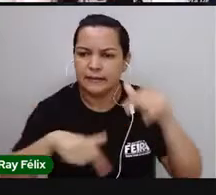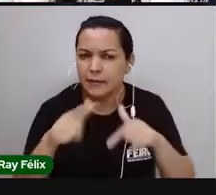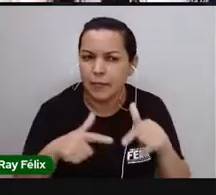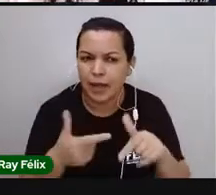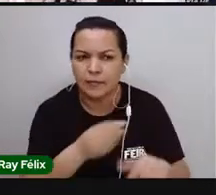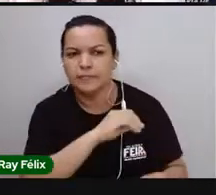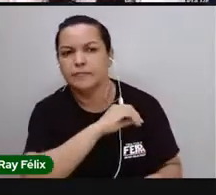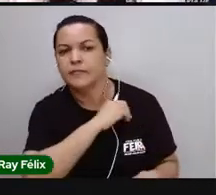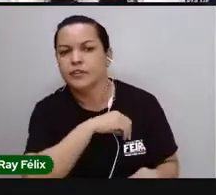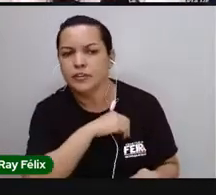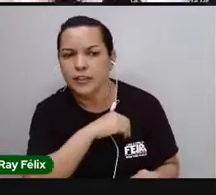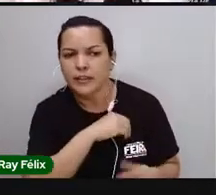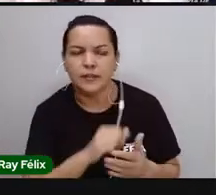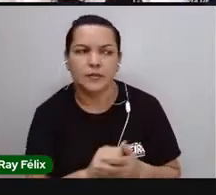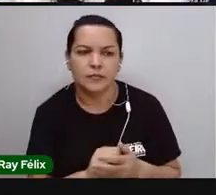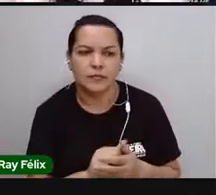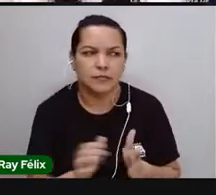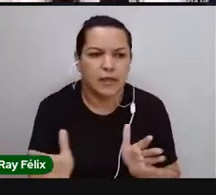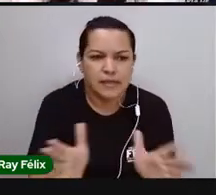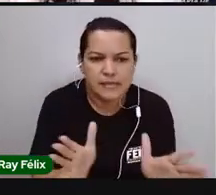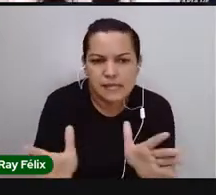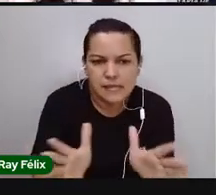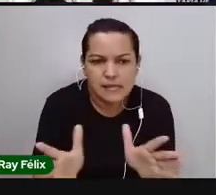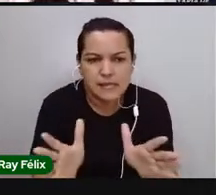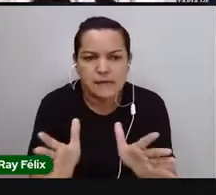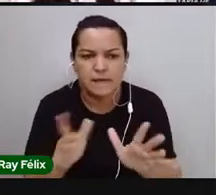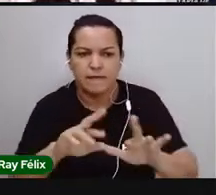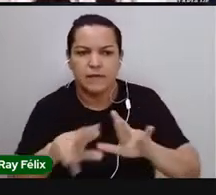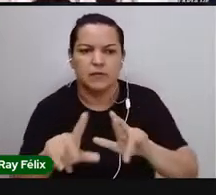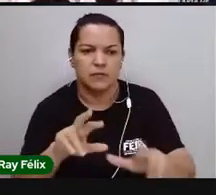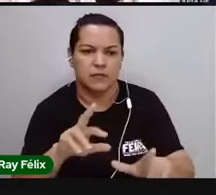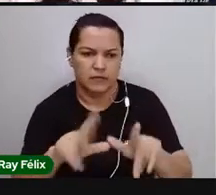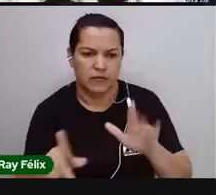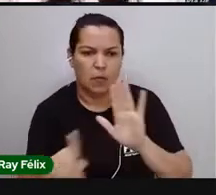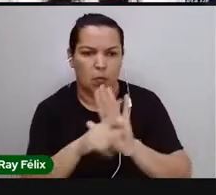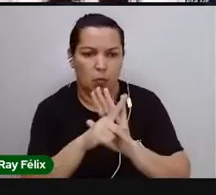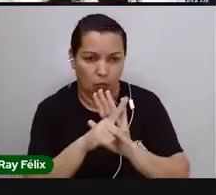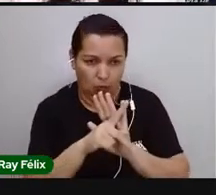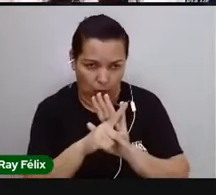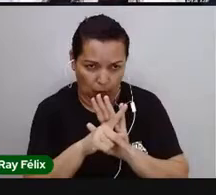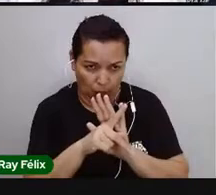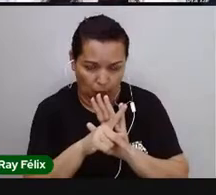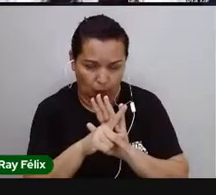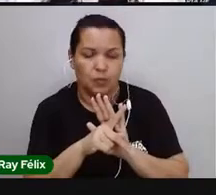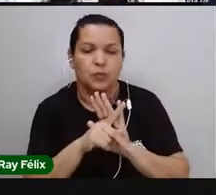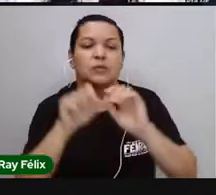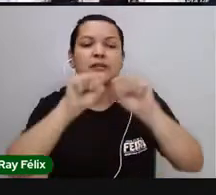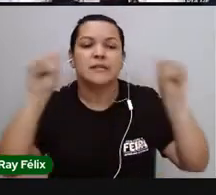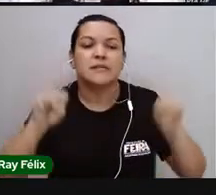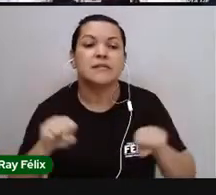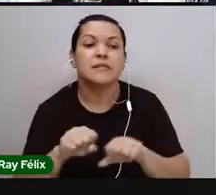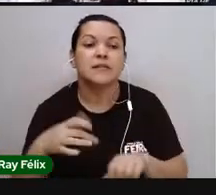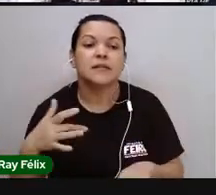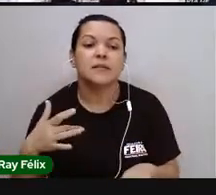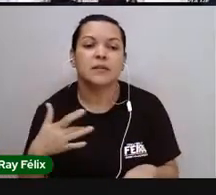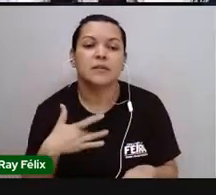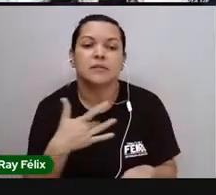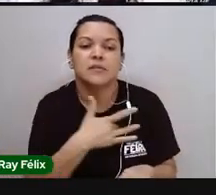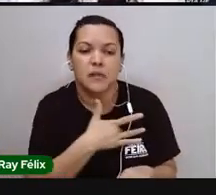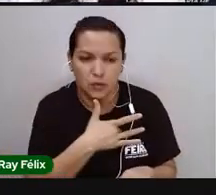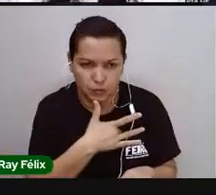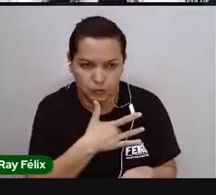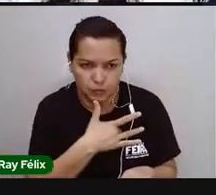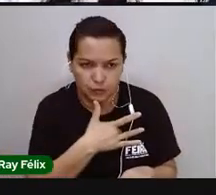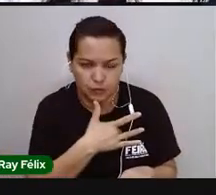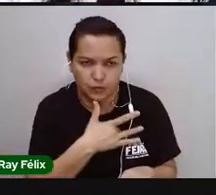acesso. Todos esses aspectos, eles fazem parte do que nós consideramos como saúde. E